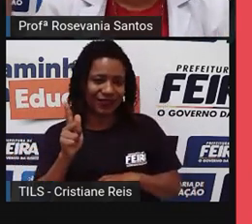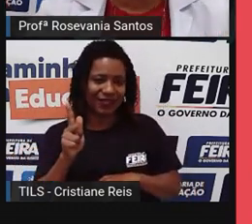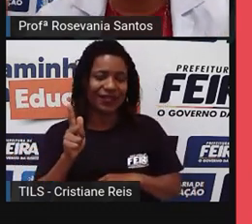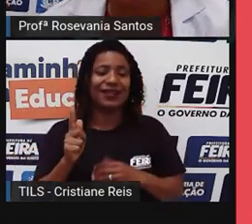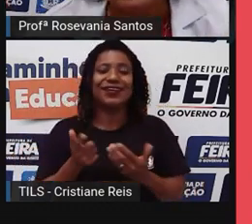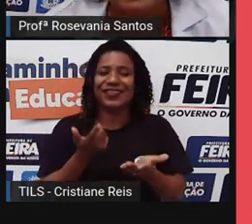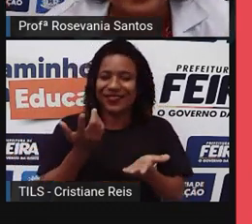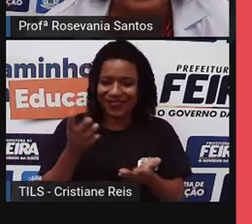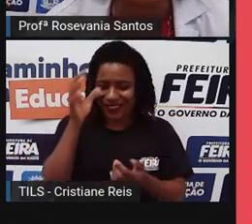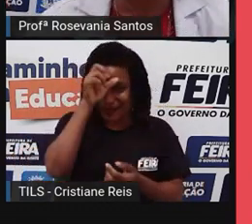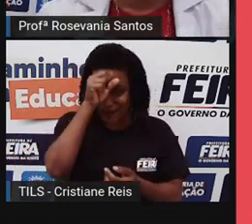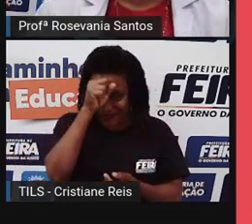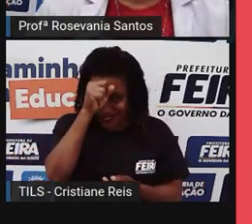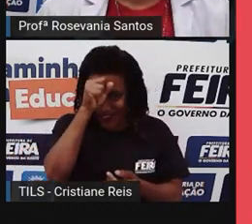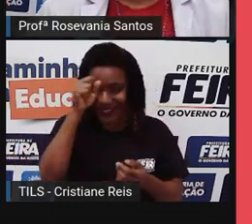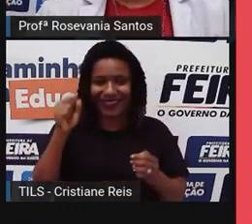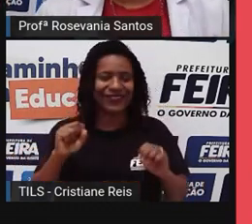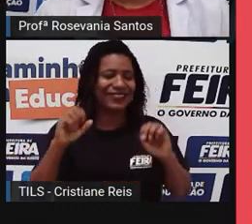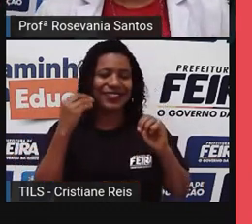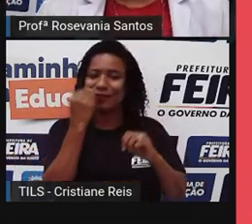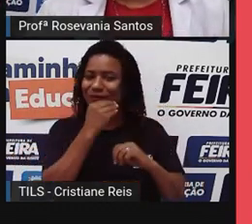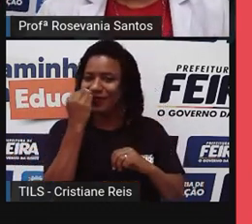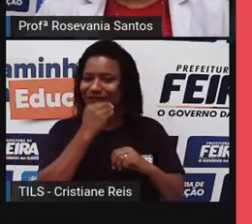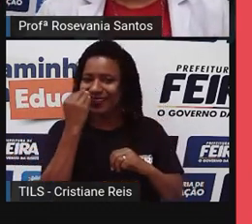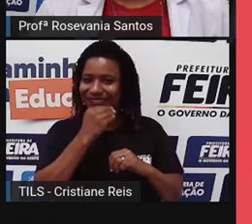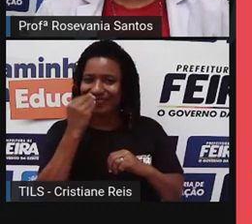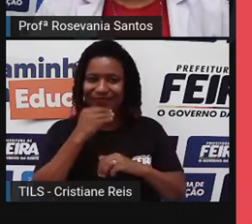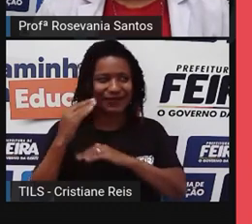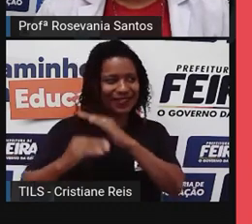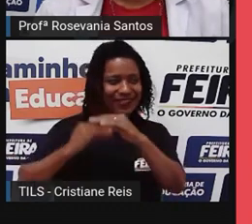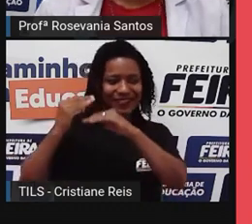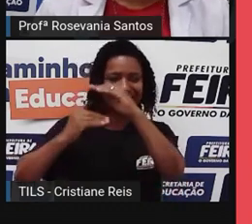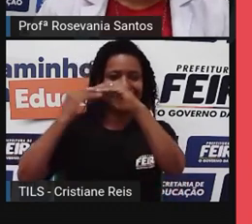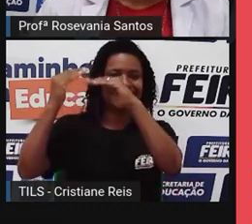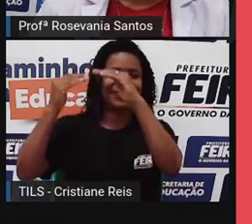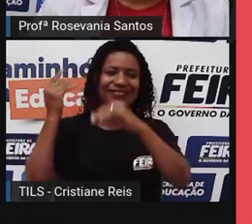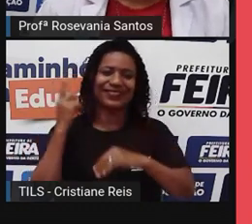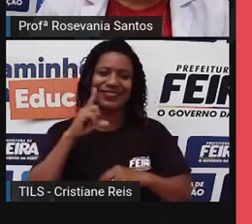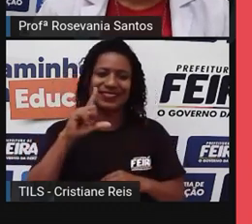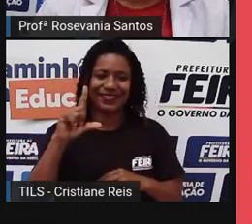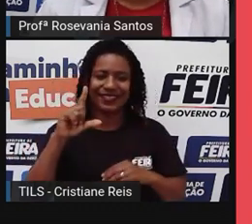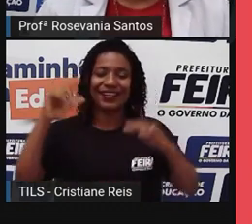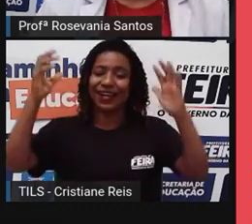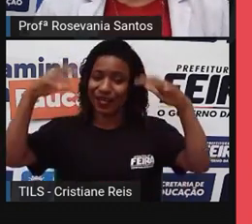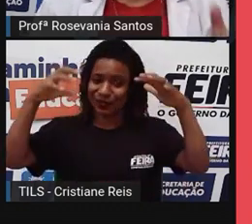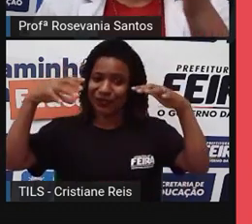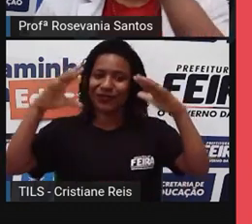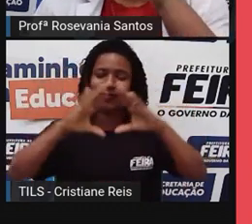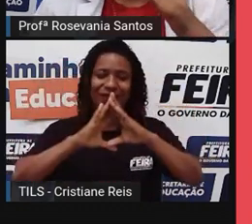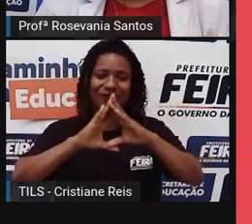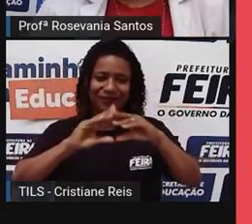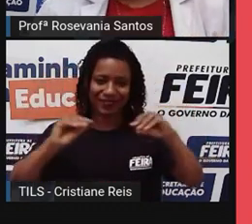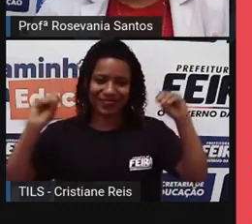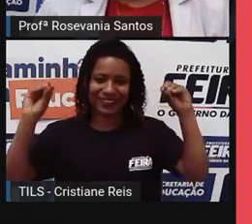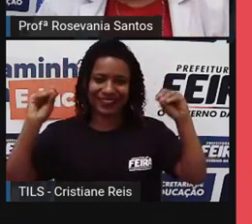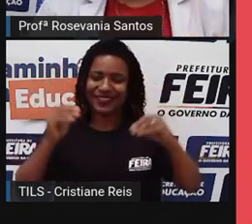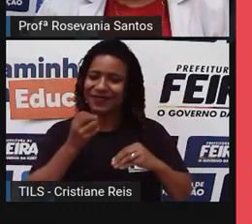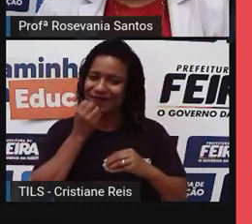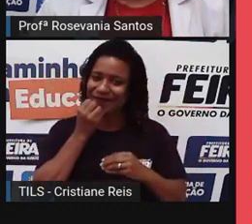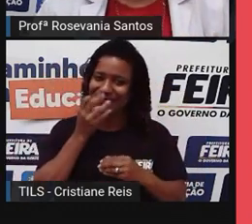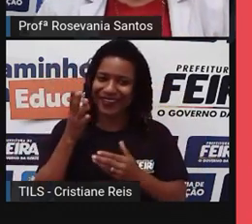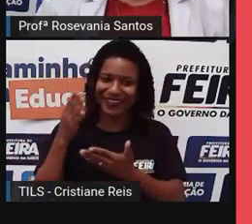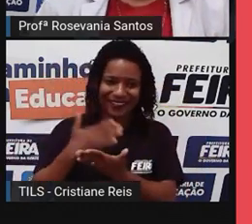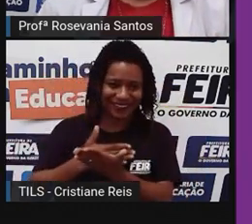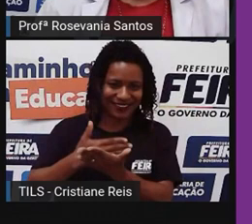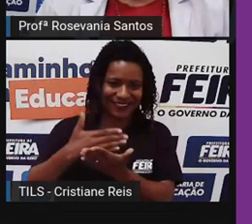dancem, né? Na chuva aí, durante esses momentos aí. Que, com certeza, essa chuva vai passar. Então, vamos lá, menina, para a